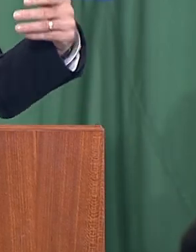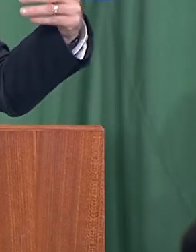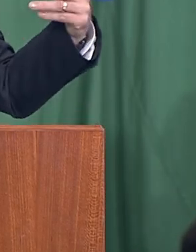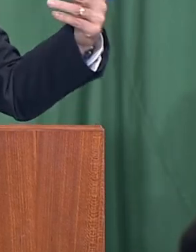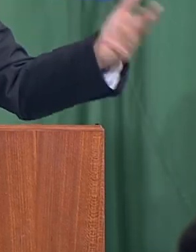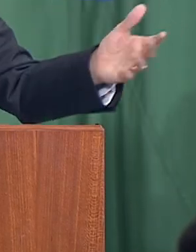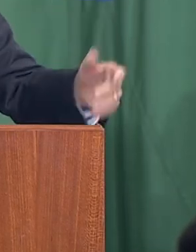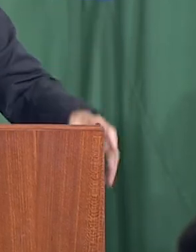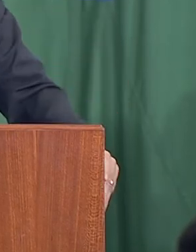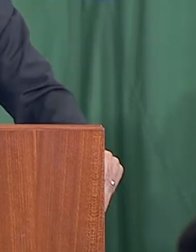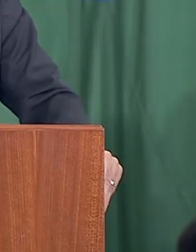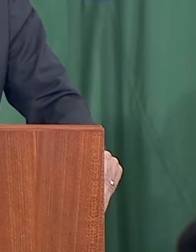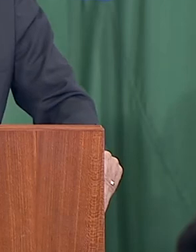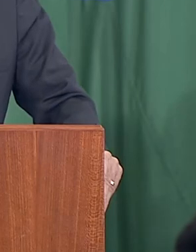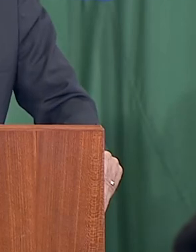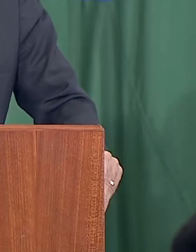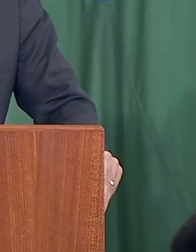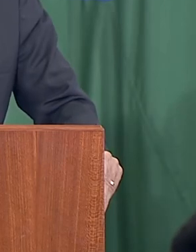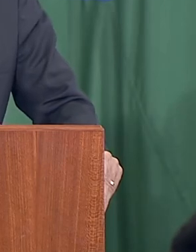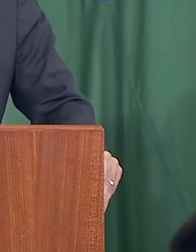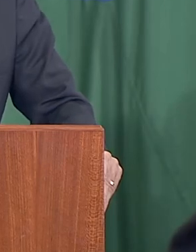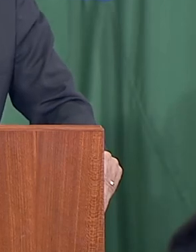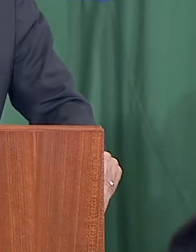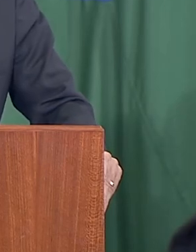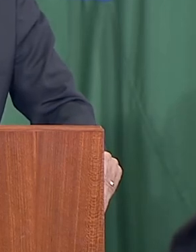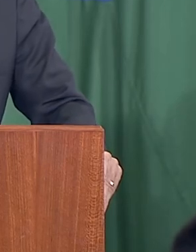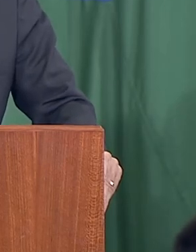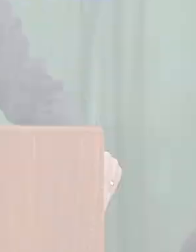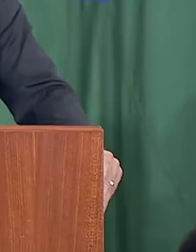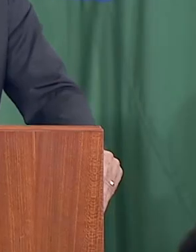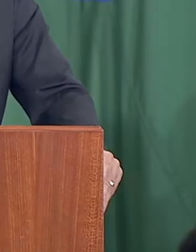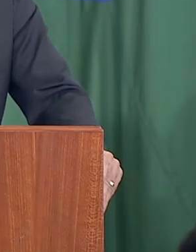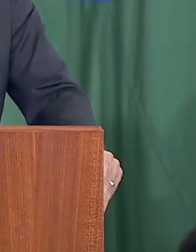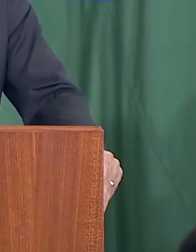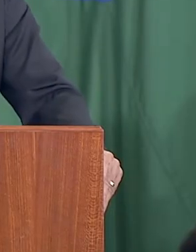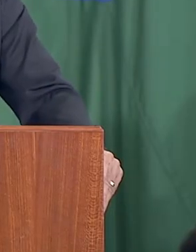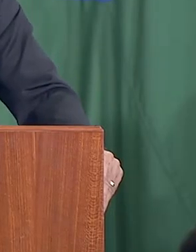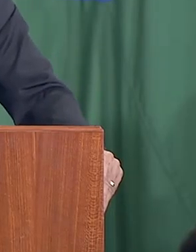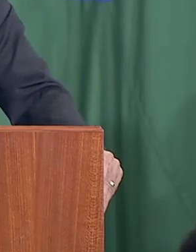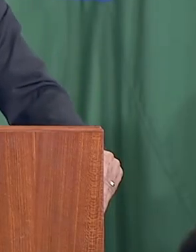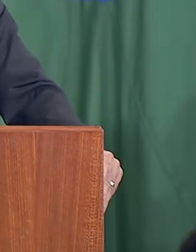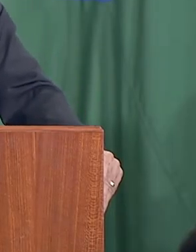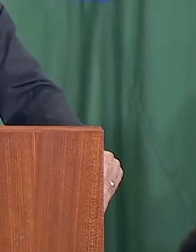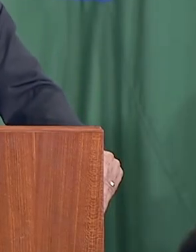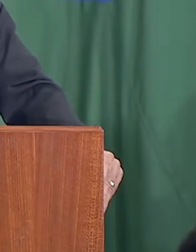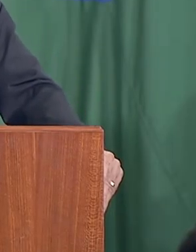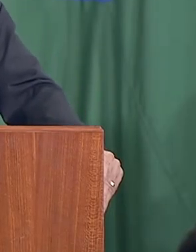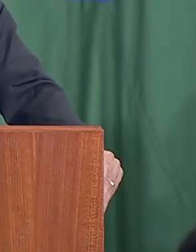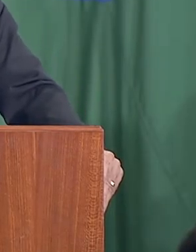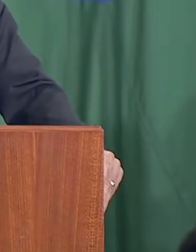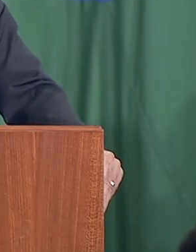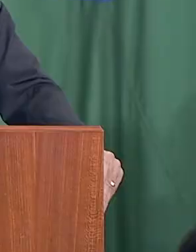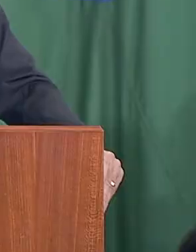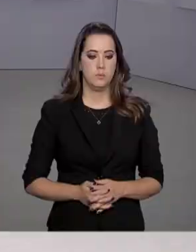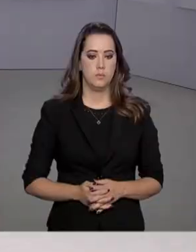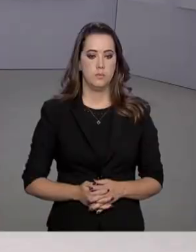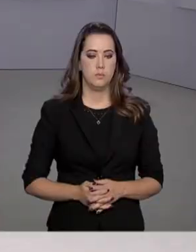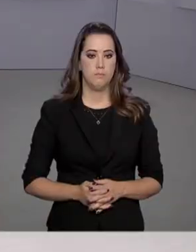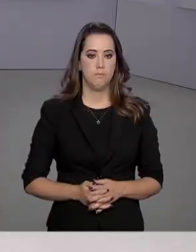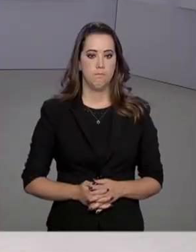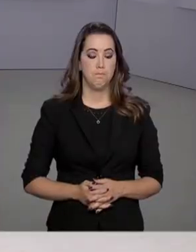e desenvolver a nossa região amazônica. Queremos a Amazônia cada vez mais brasileira.